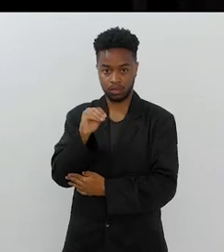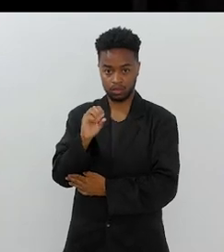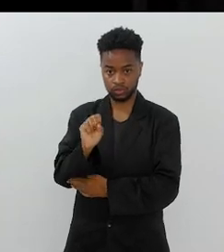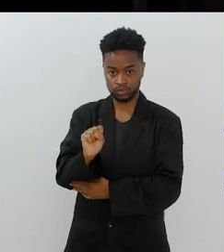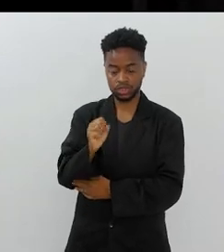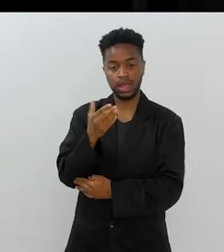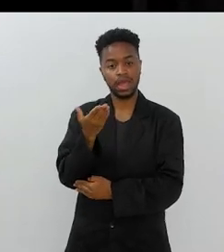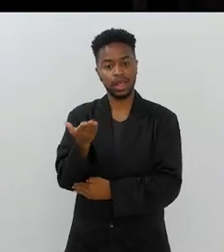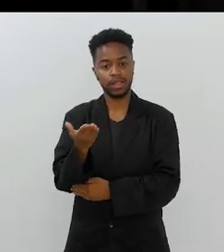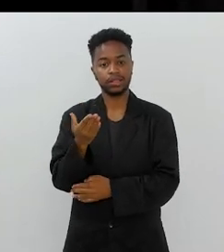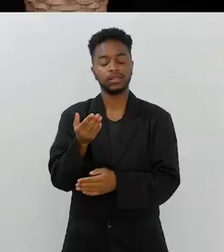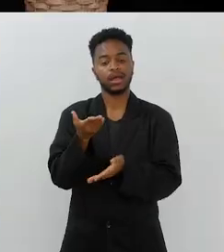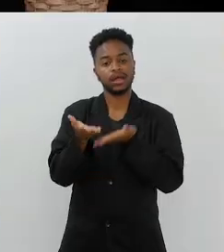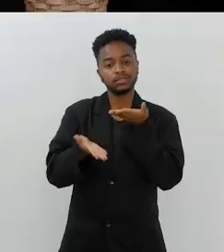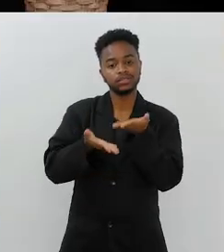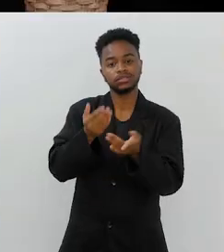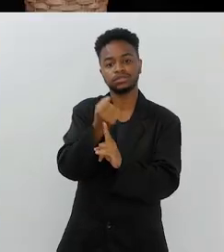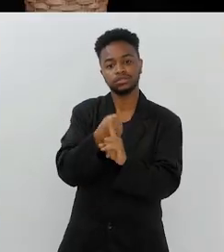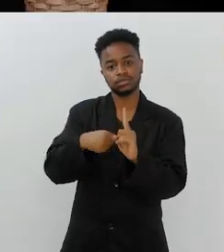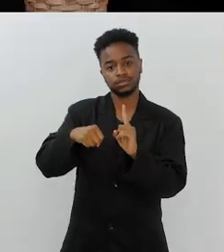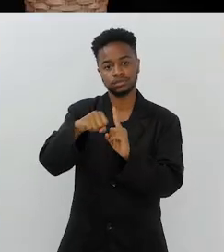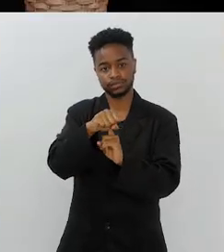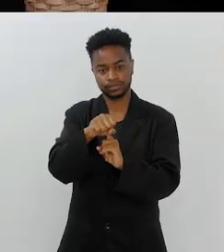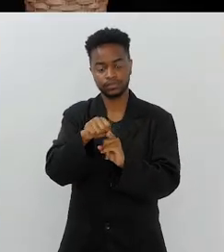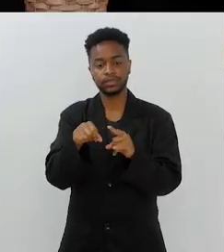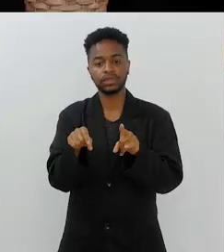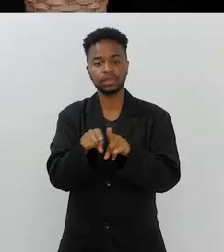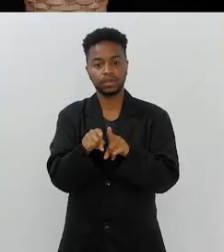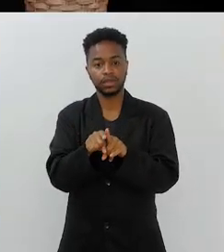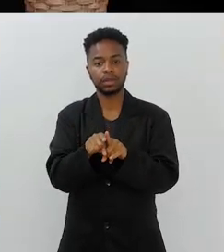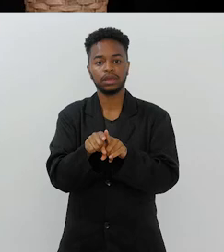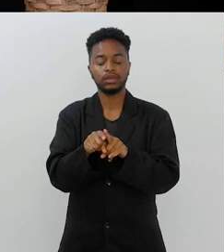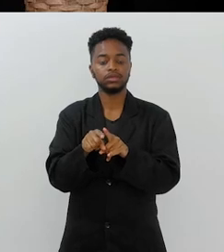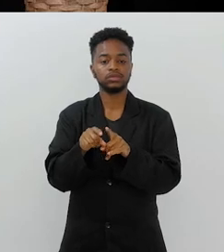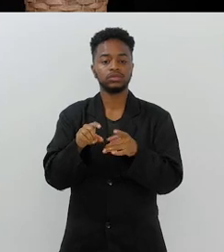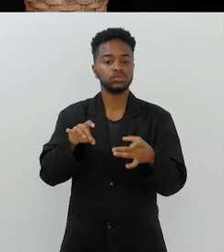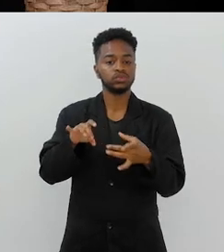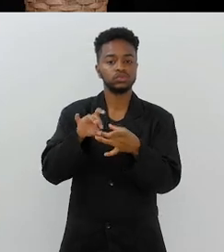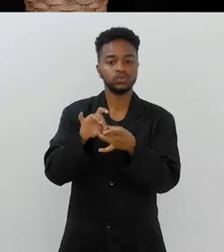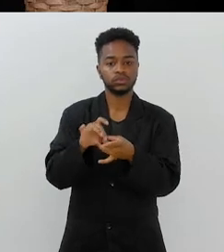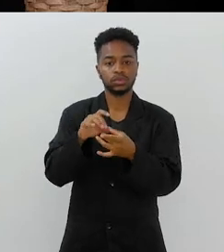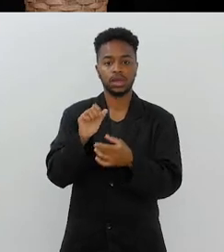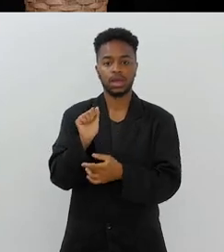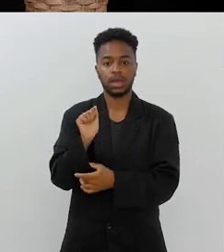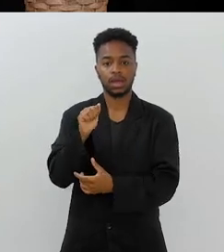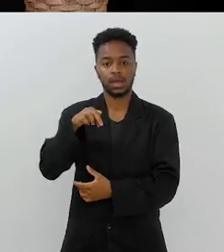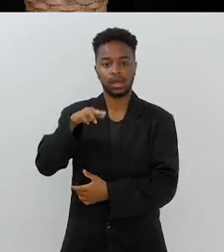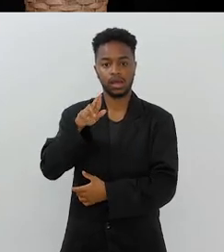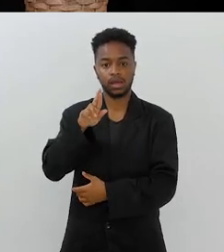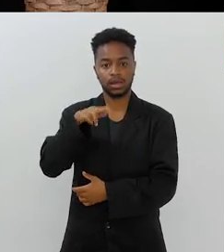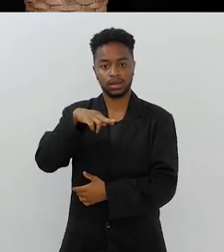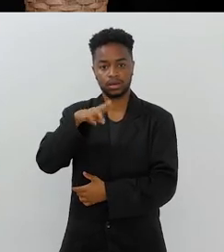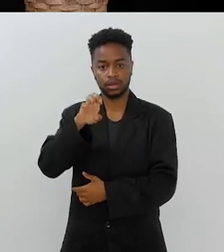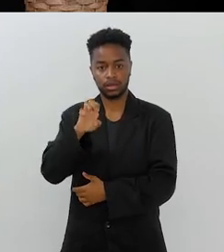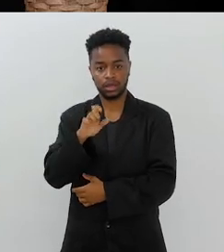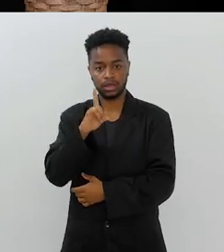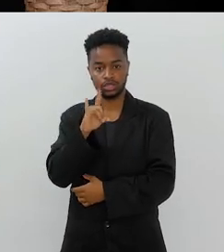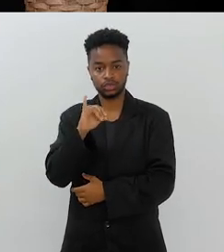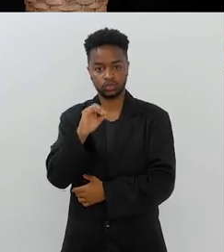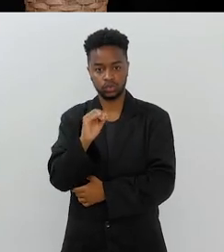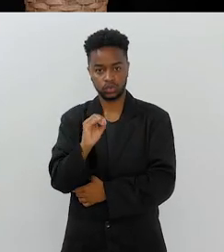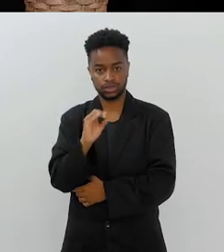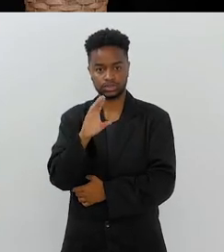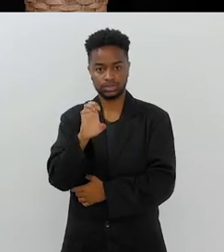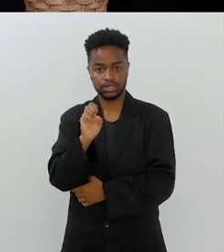que é assistente social, que é da Arquidiocese do Rio de Janeiro, que